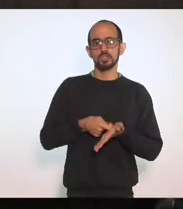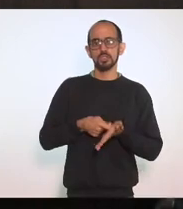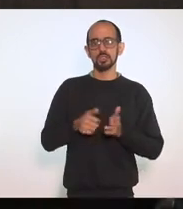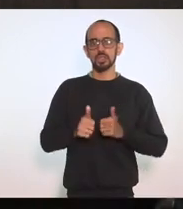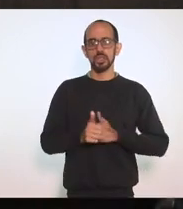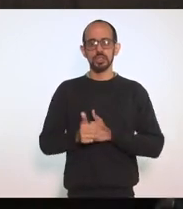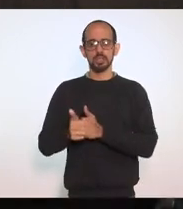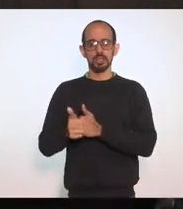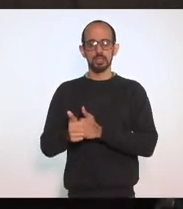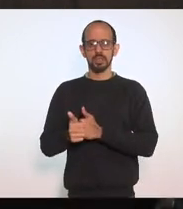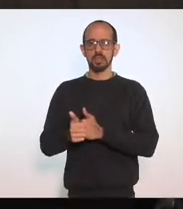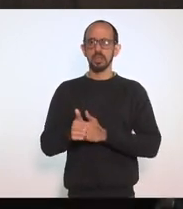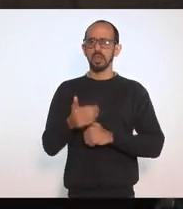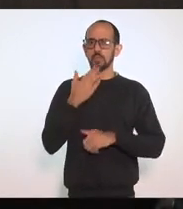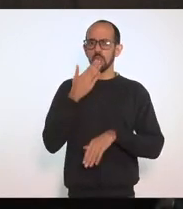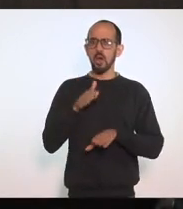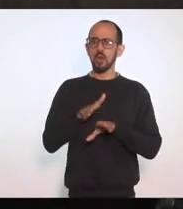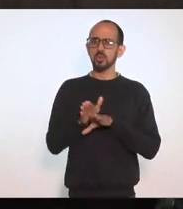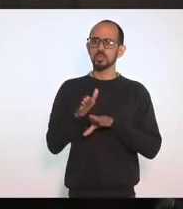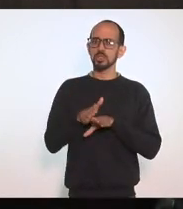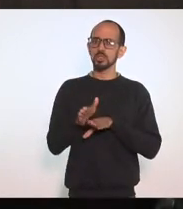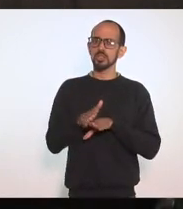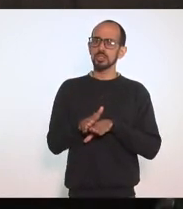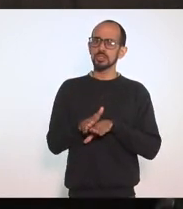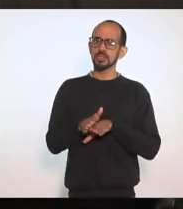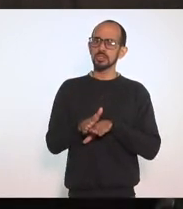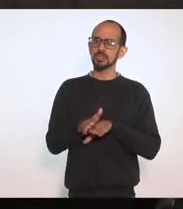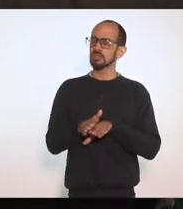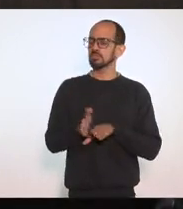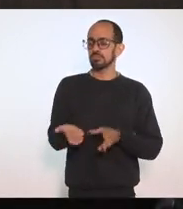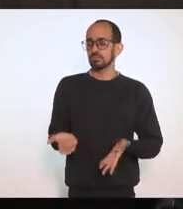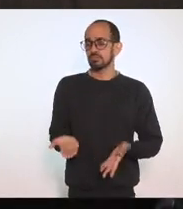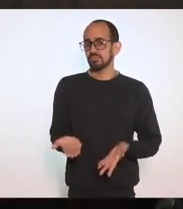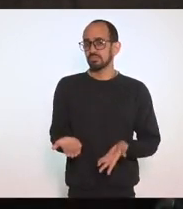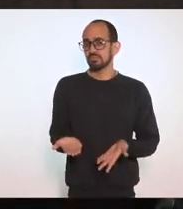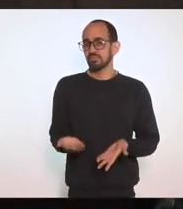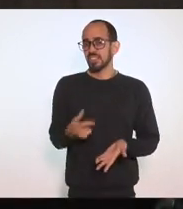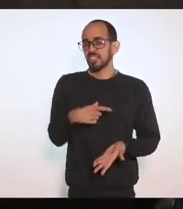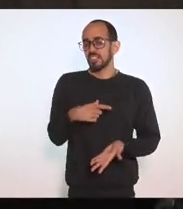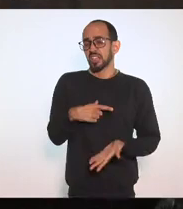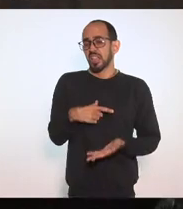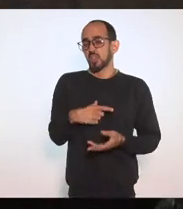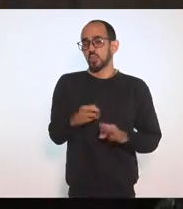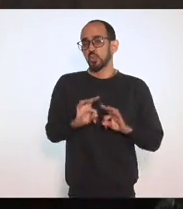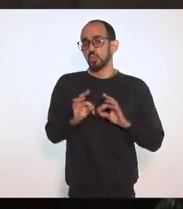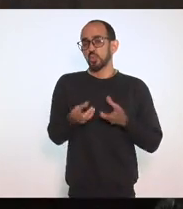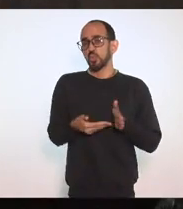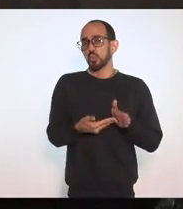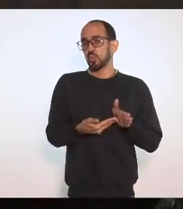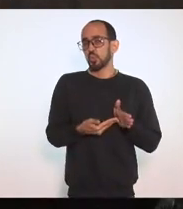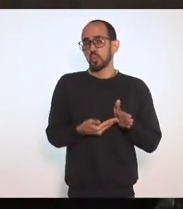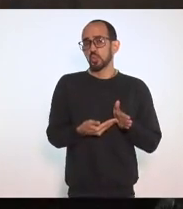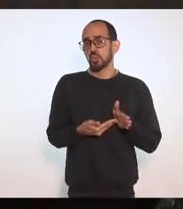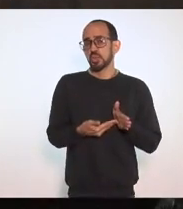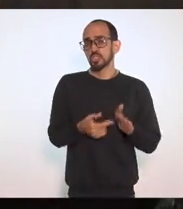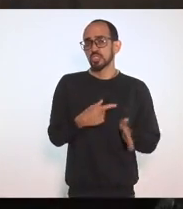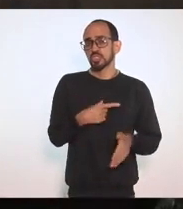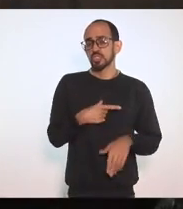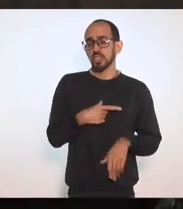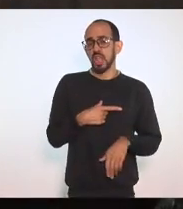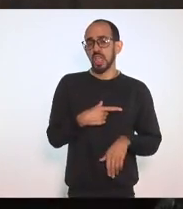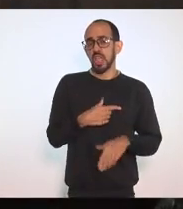Seguir Que diretriz Deve ser observada Que nós temos De tudo Temos Desde